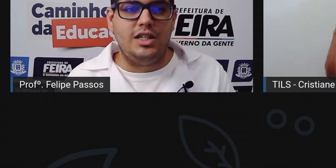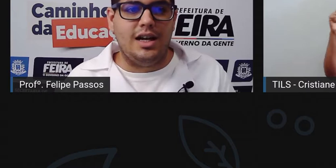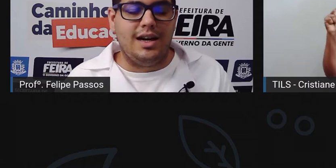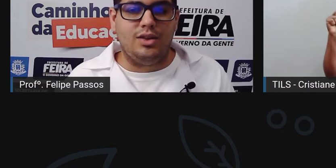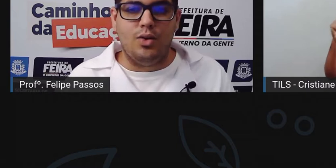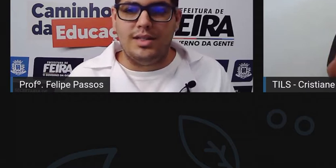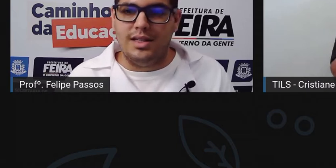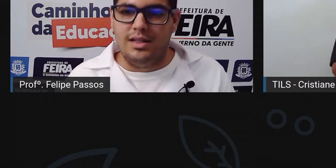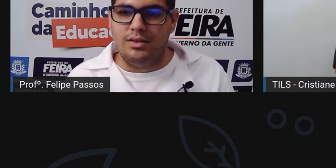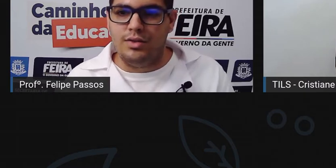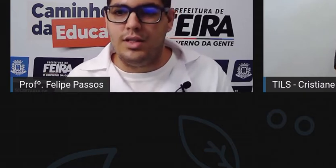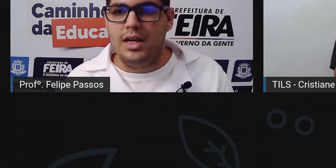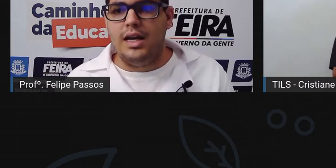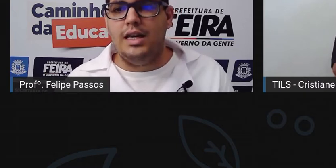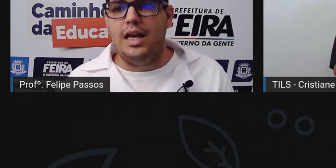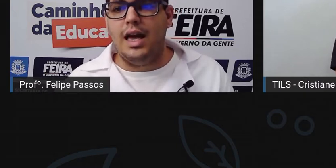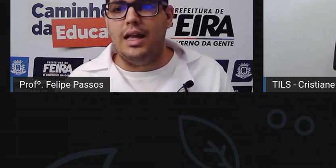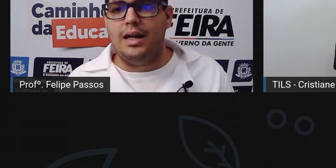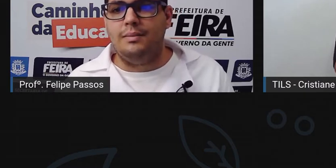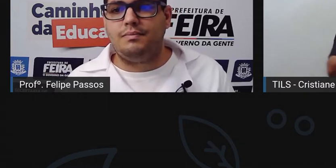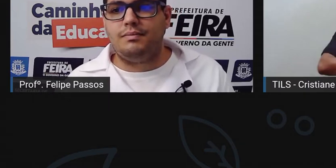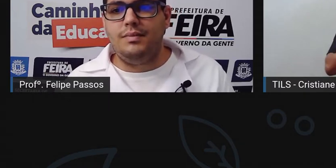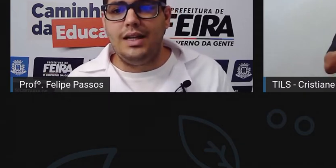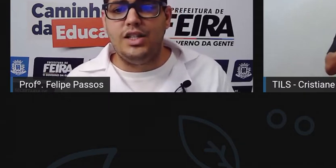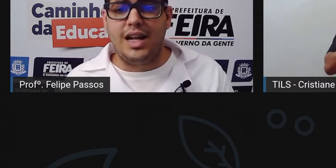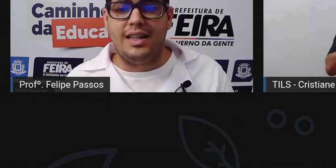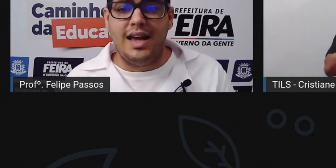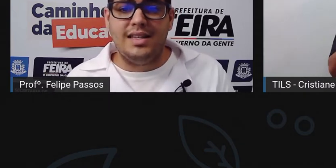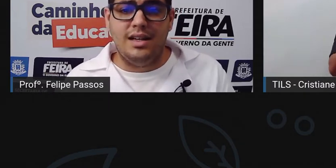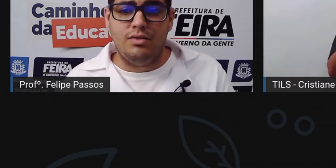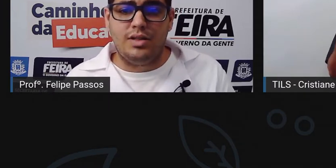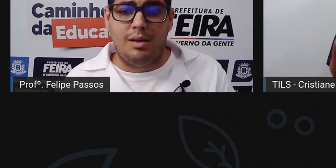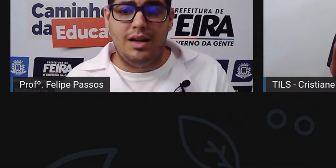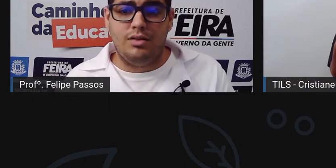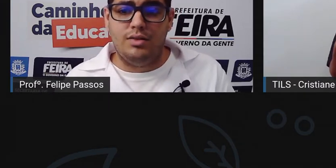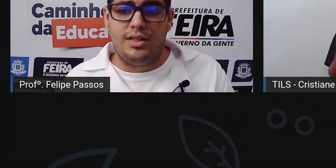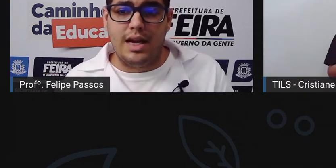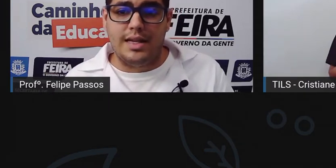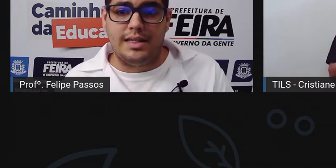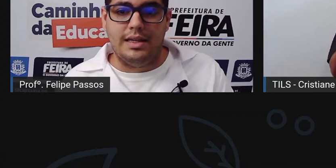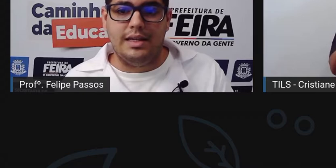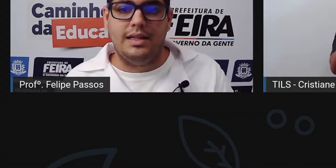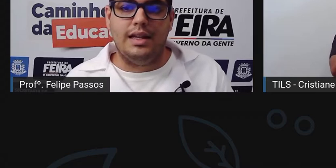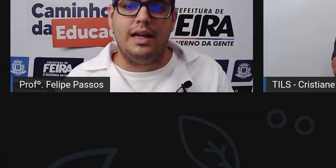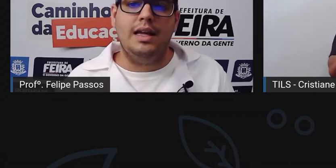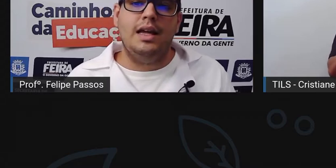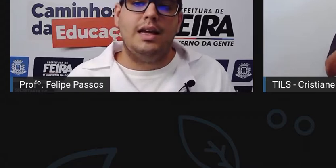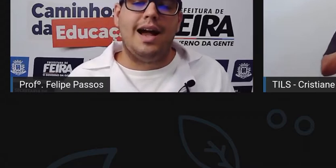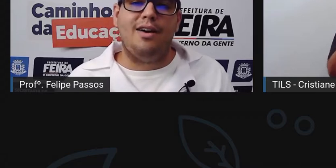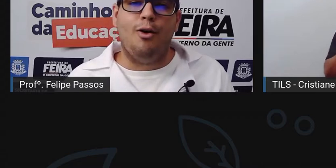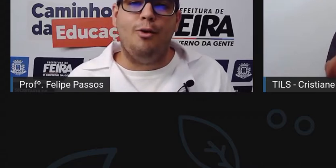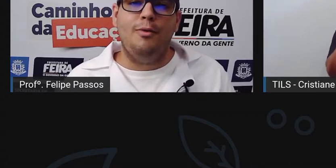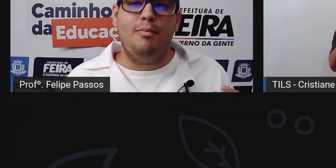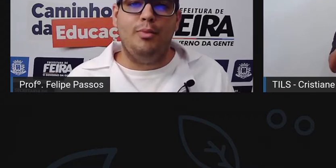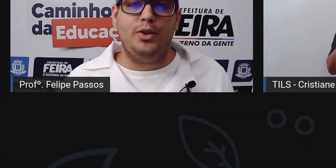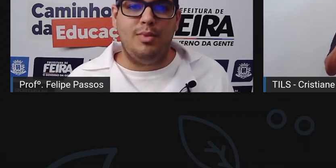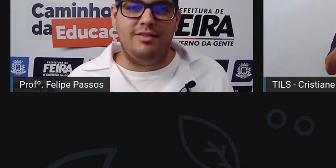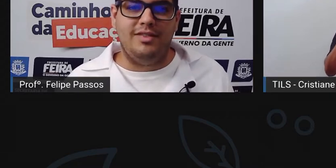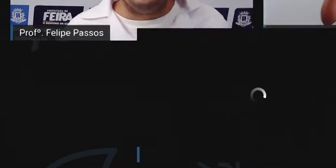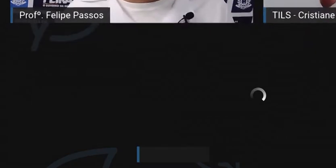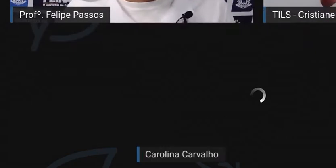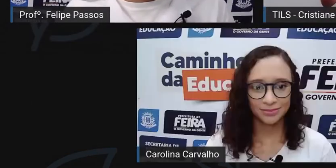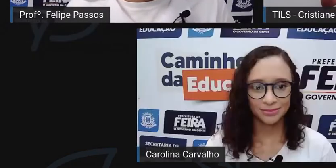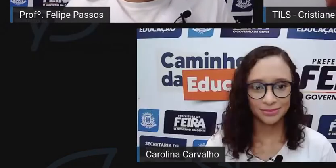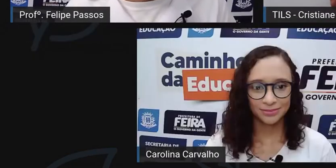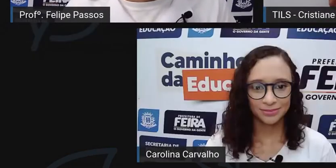dentista há 14 anos e ela está há 10 anos trabalhando no SESC. Carol, muito